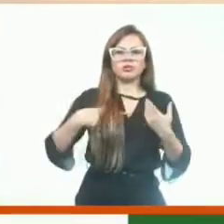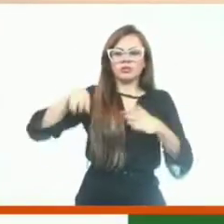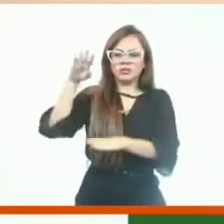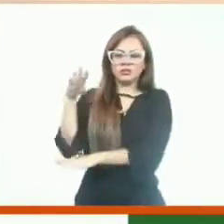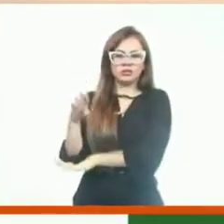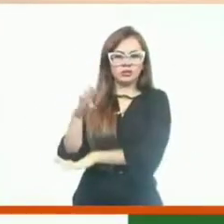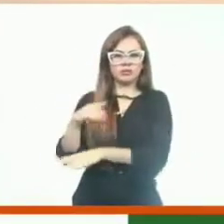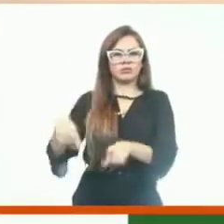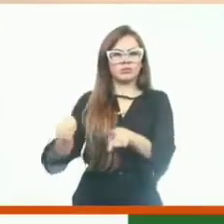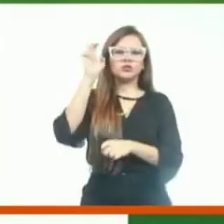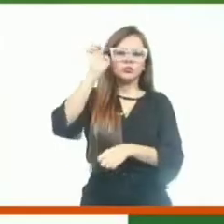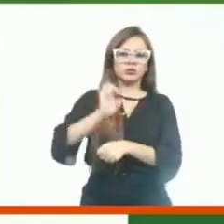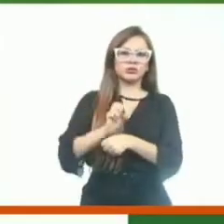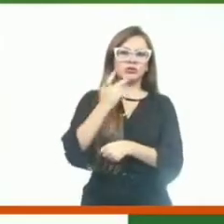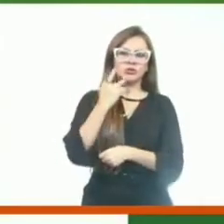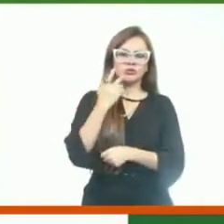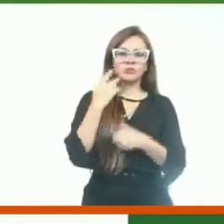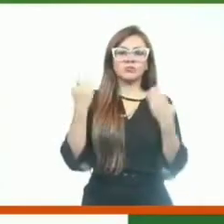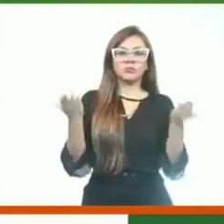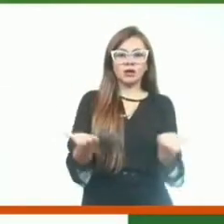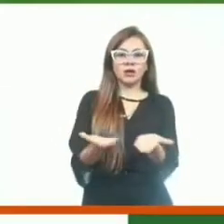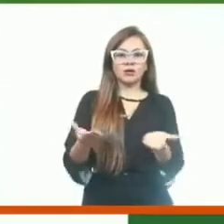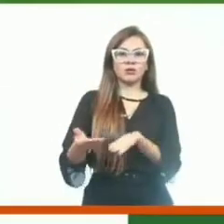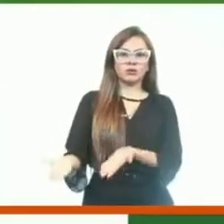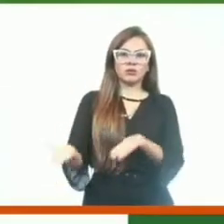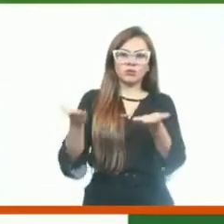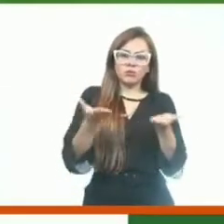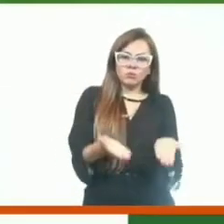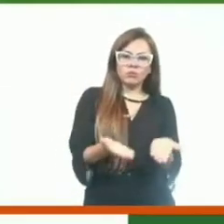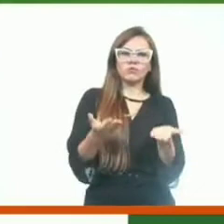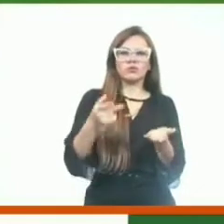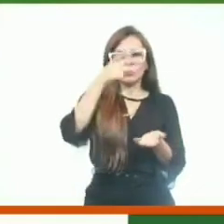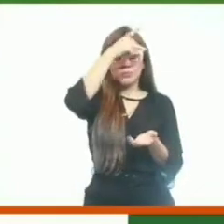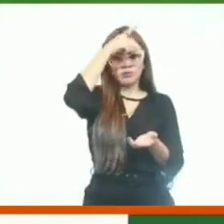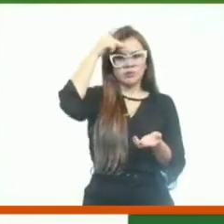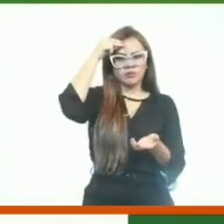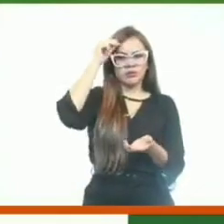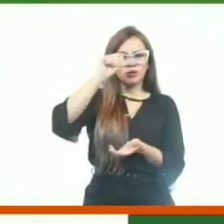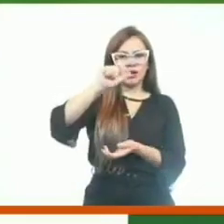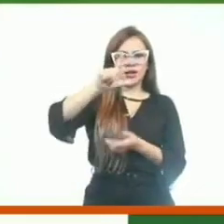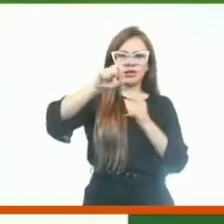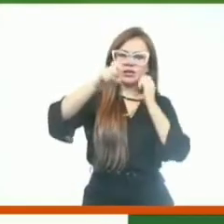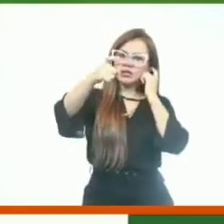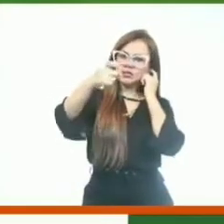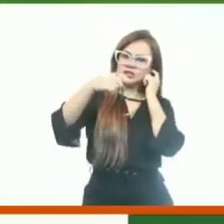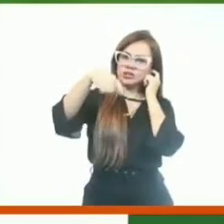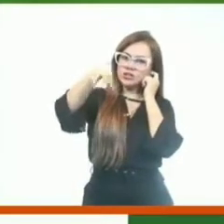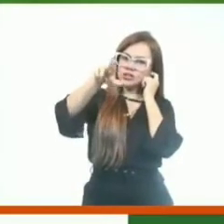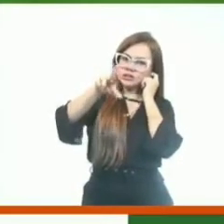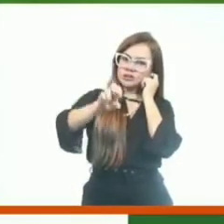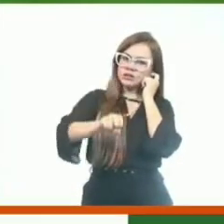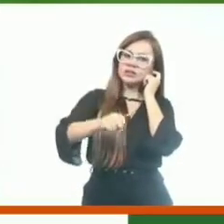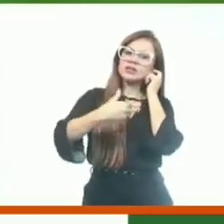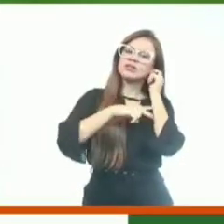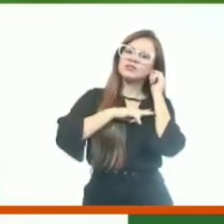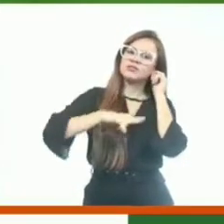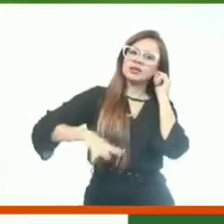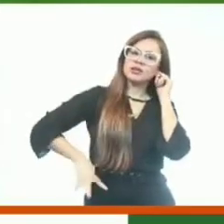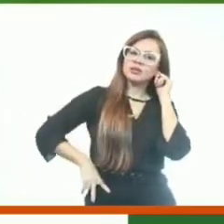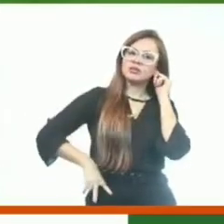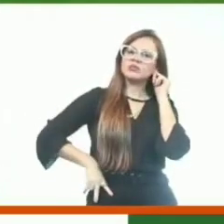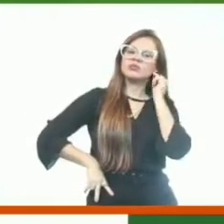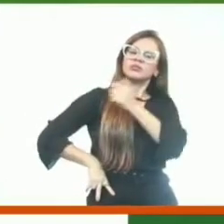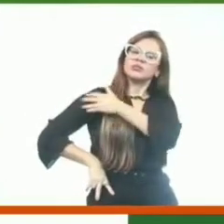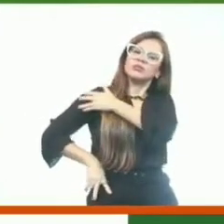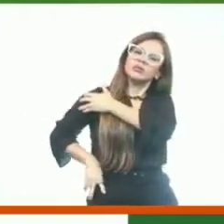governo em Fortaleza. Bom, queria convidar aqui agora o nosso querido prefeito Alexandre, os vereadores de